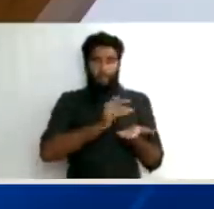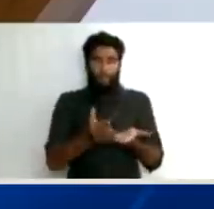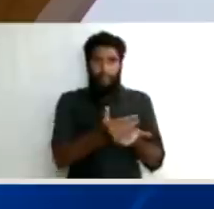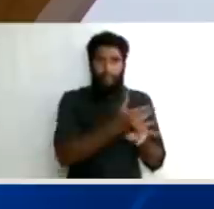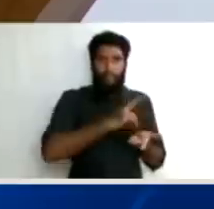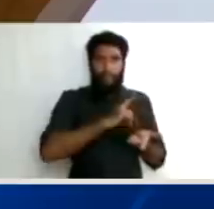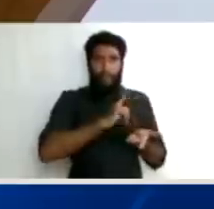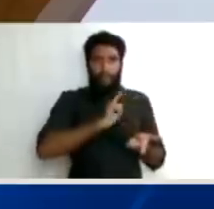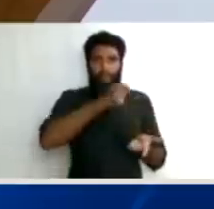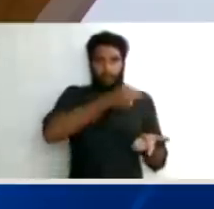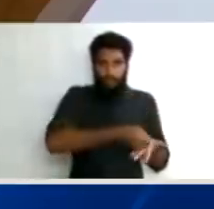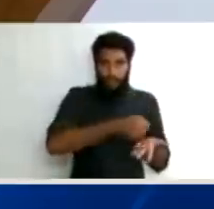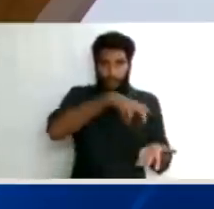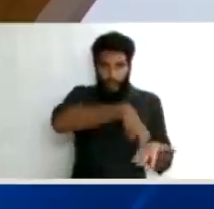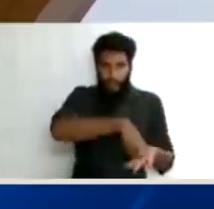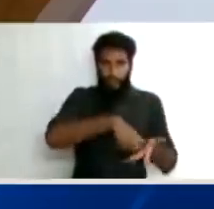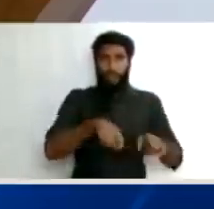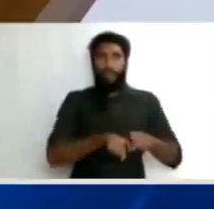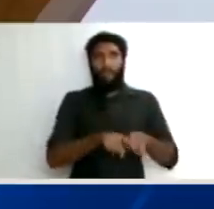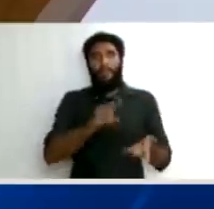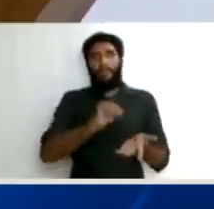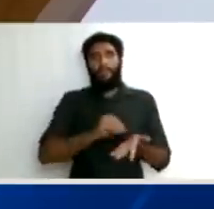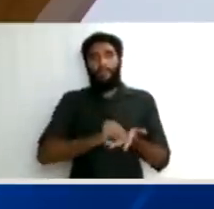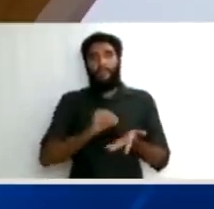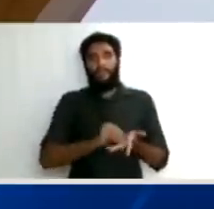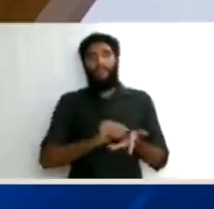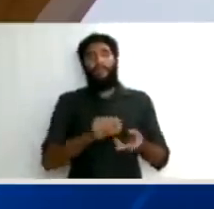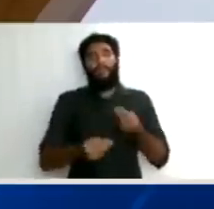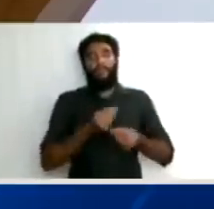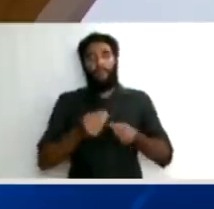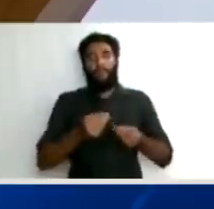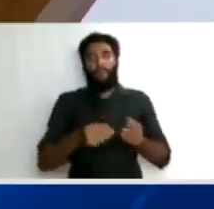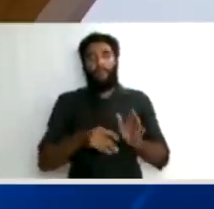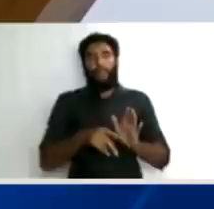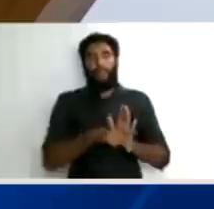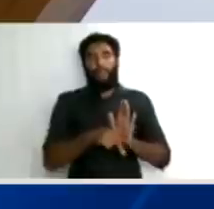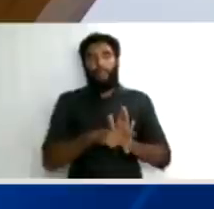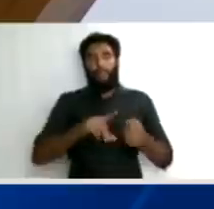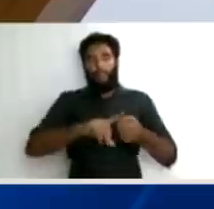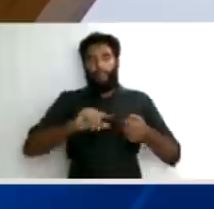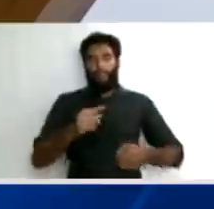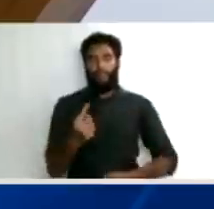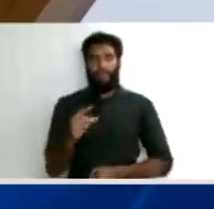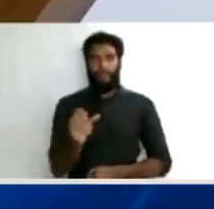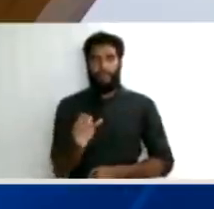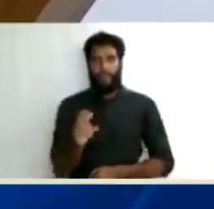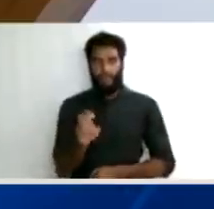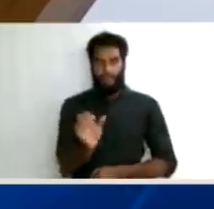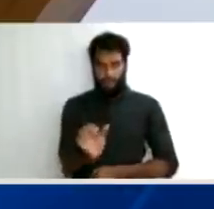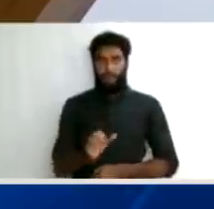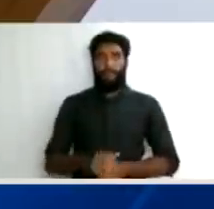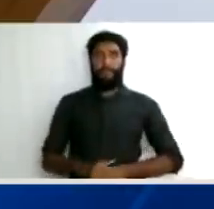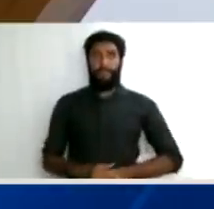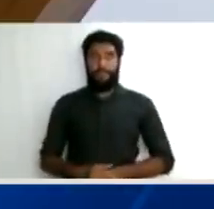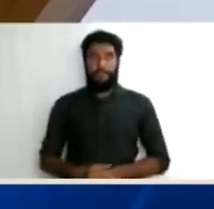respeito à indenização, a jurisprudência é remansosa nesse sentido, porque se não toda pessoa que é absolvida e não é o